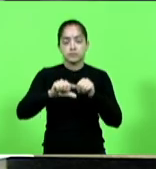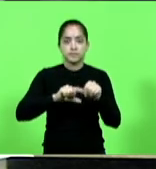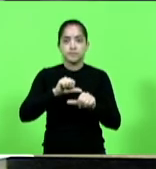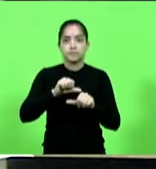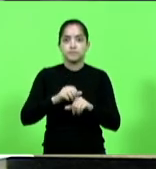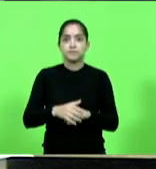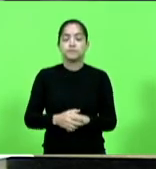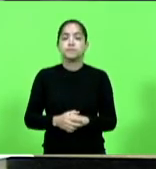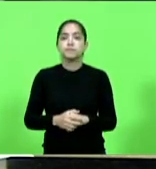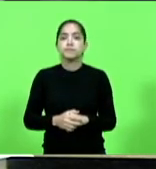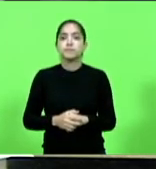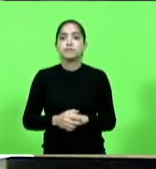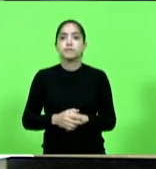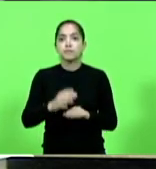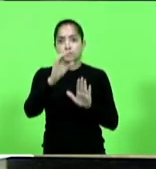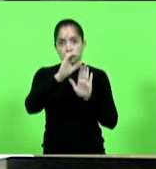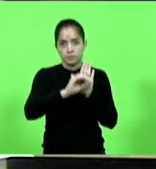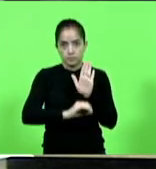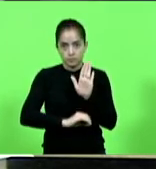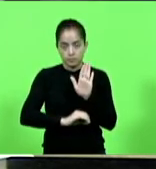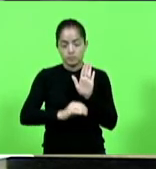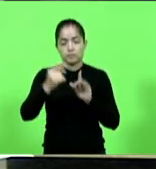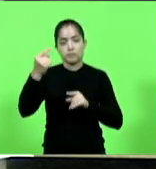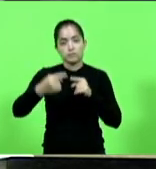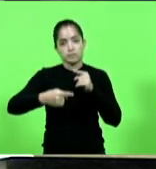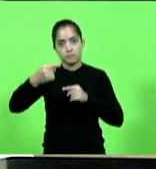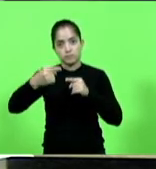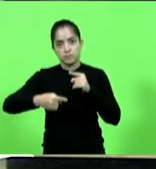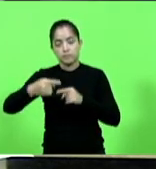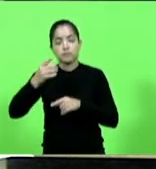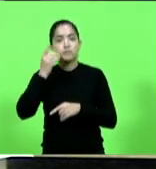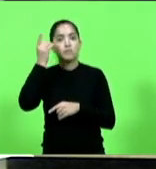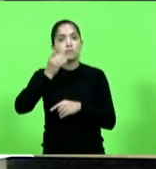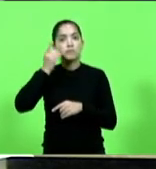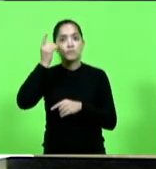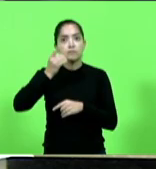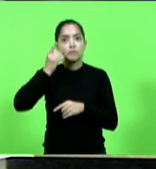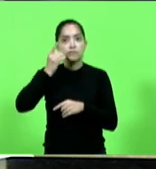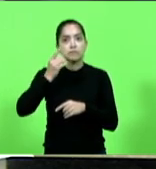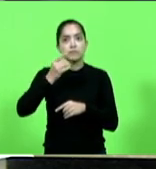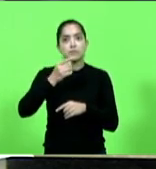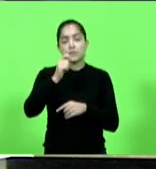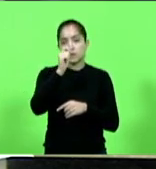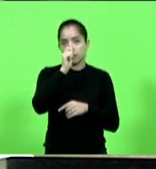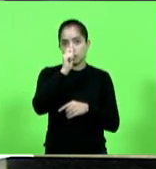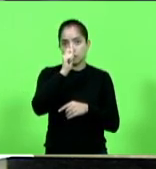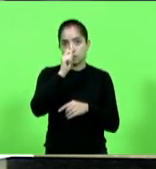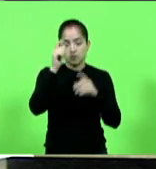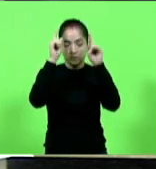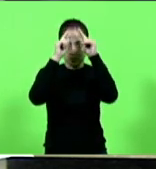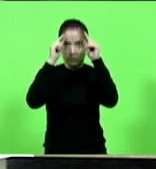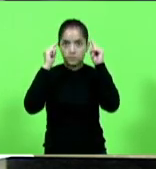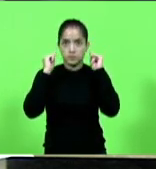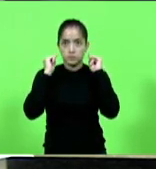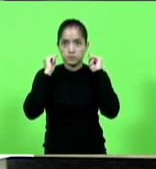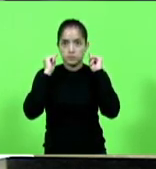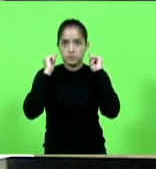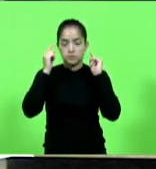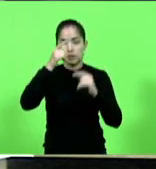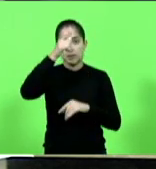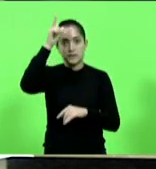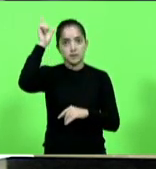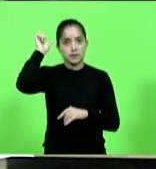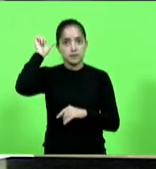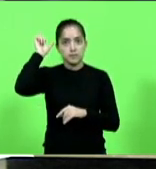Ex-oficio, após ser discutido pelos senhores deputados João Amin, Neudi Sareta, Sargento